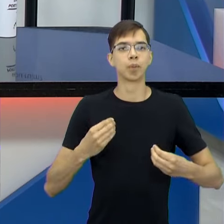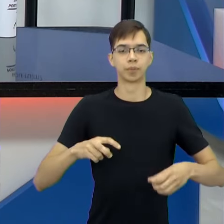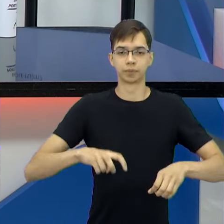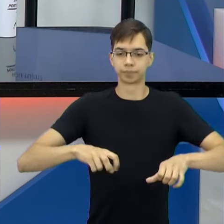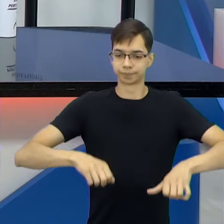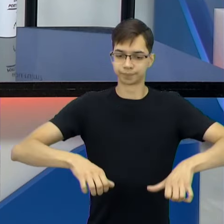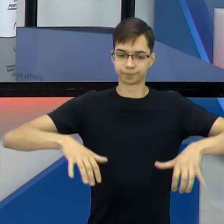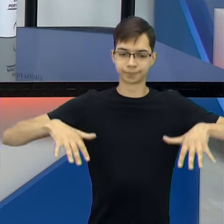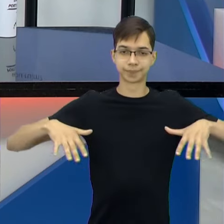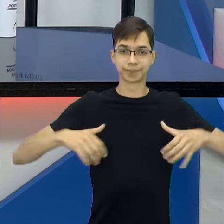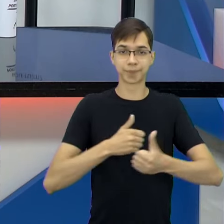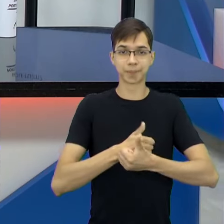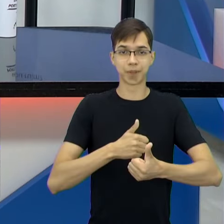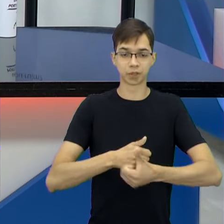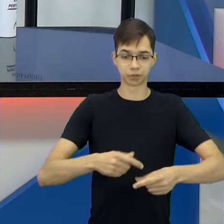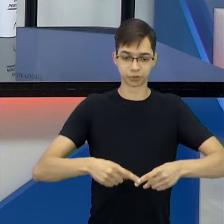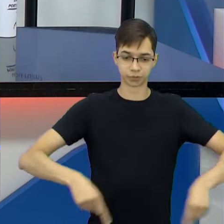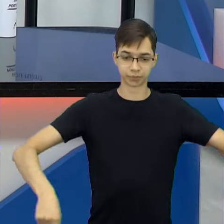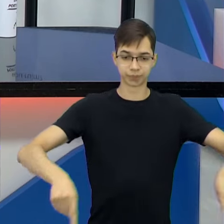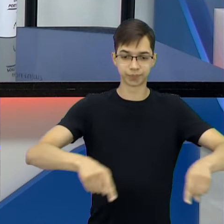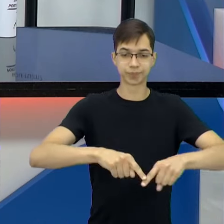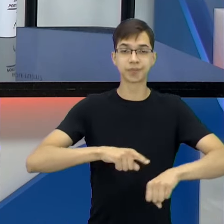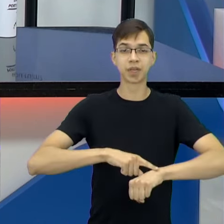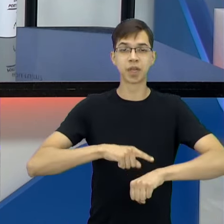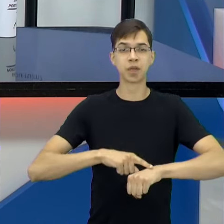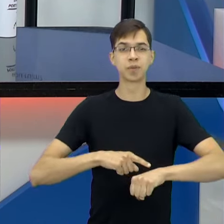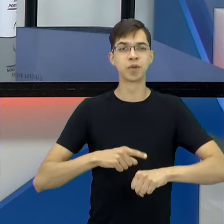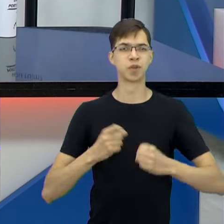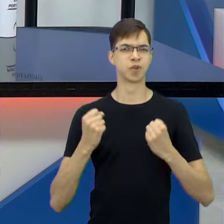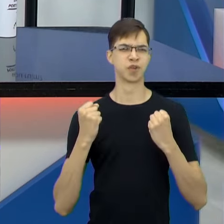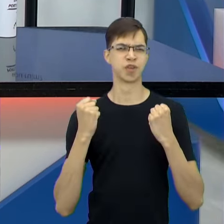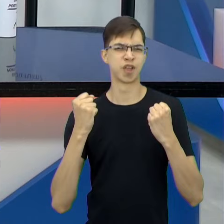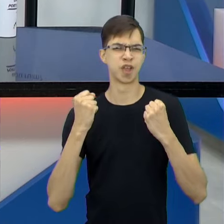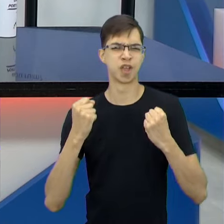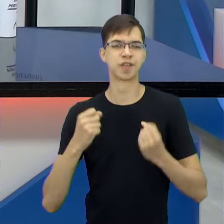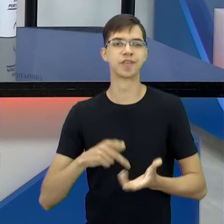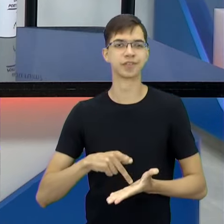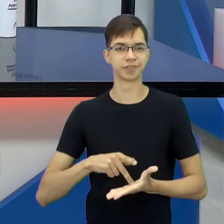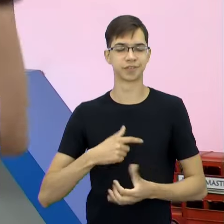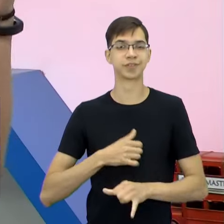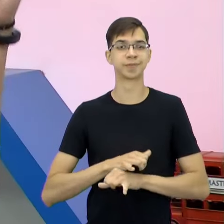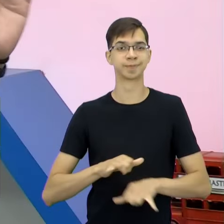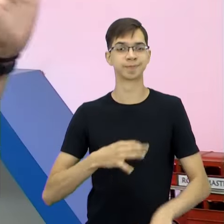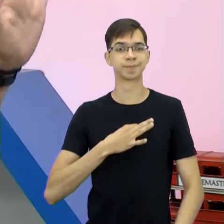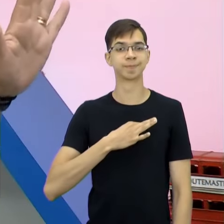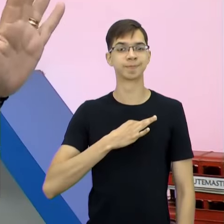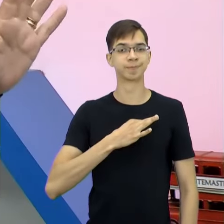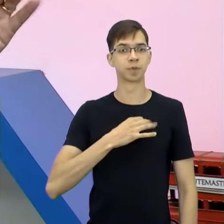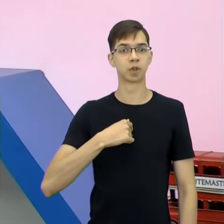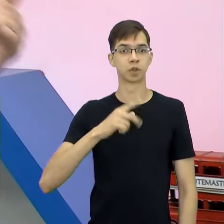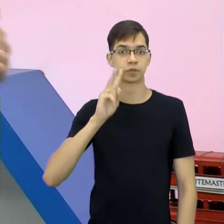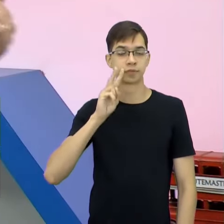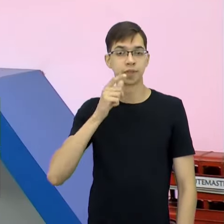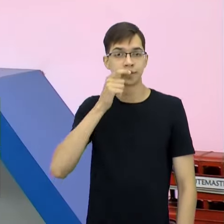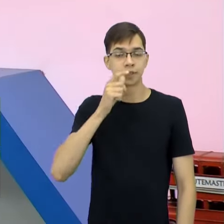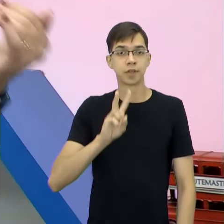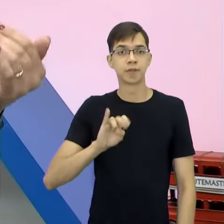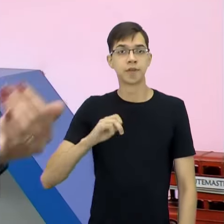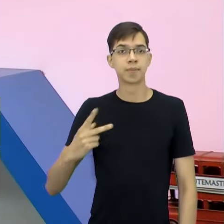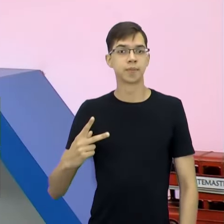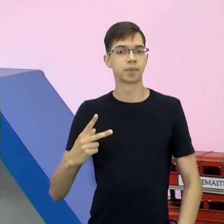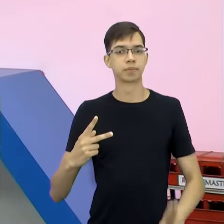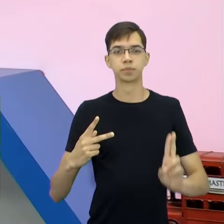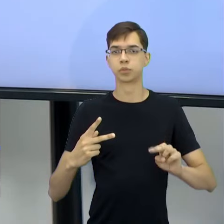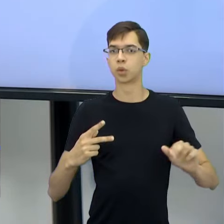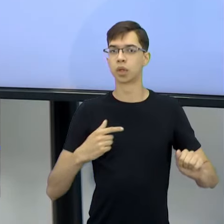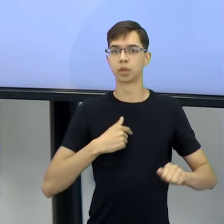muito próximo do campo, na hora do gol do seu time... Eu vou falar. Eu nunca assisti no VIP esse tipo de jogo e eu ficava ali